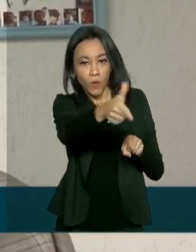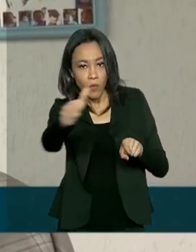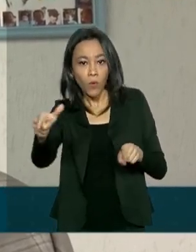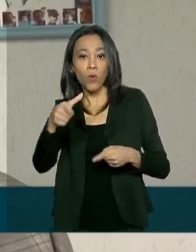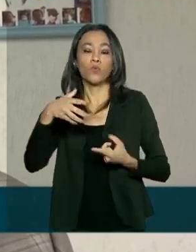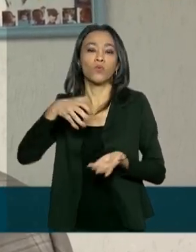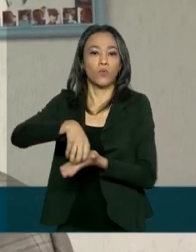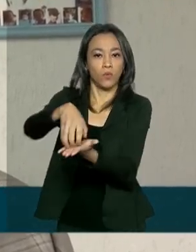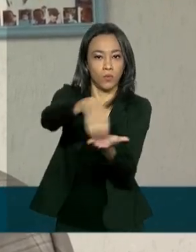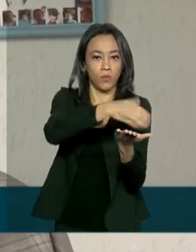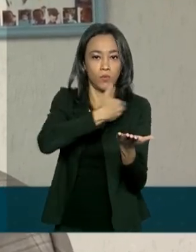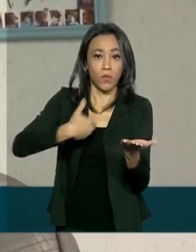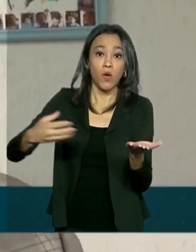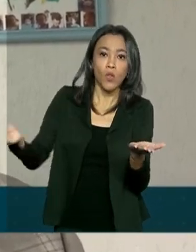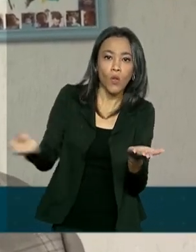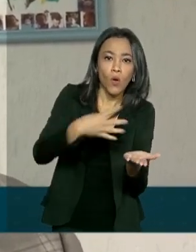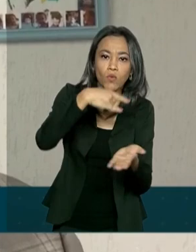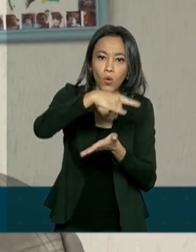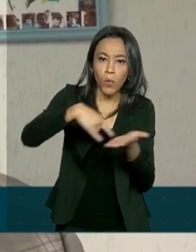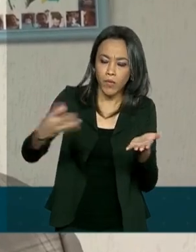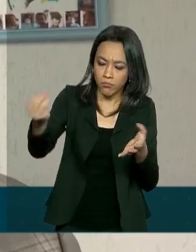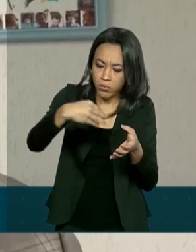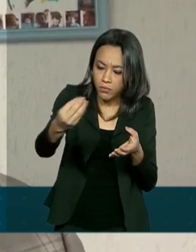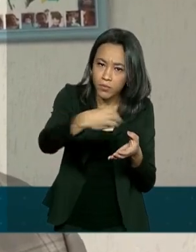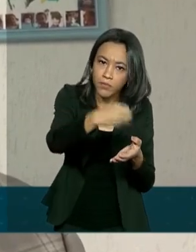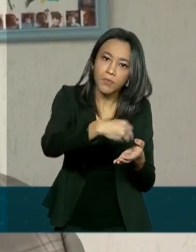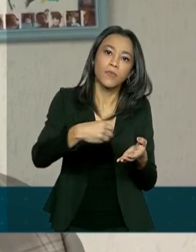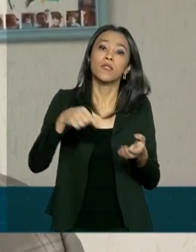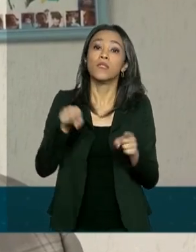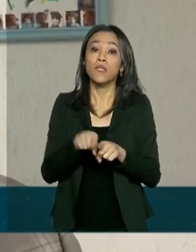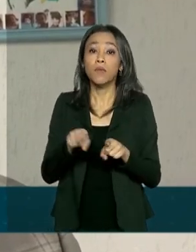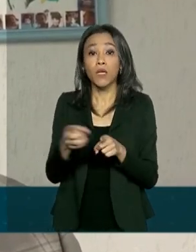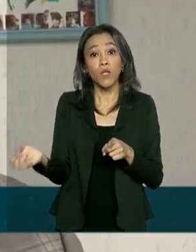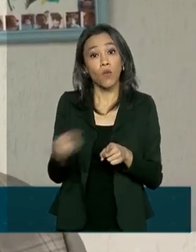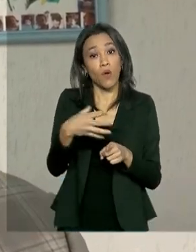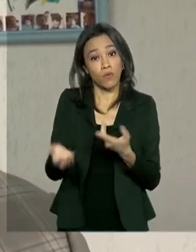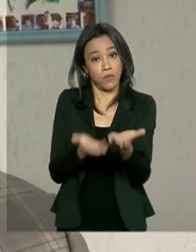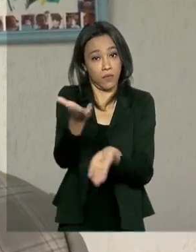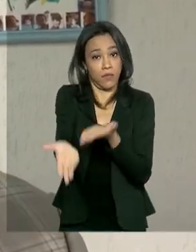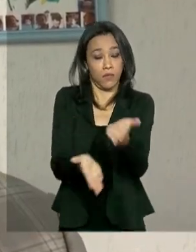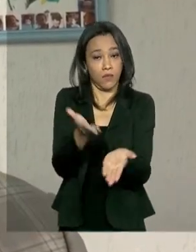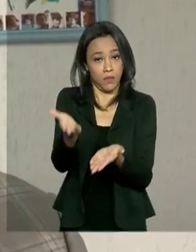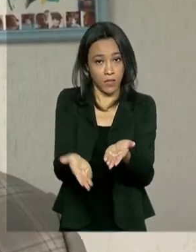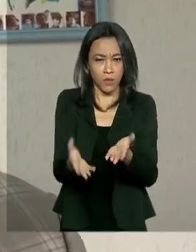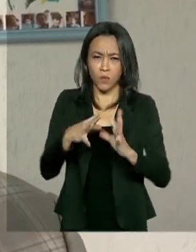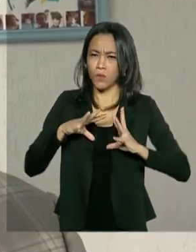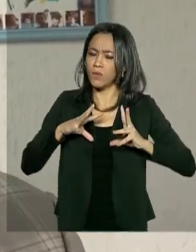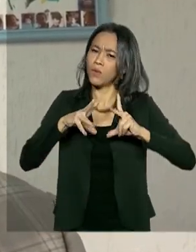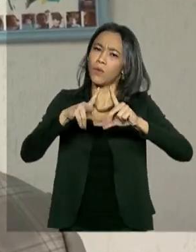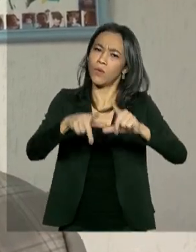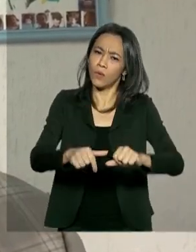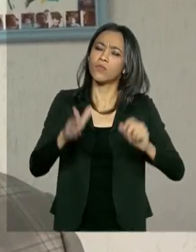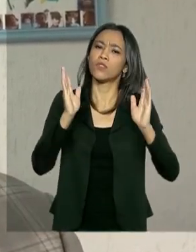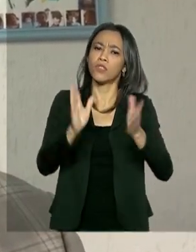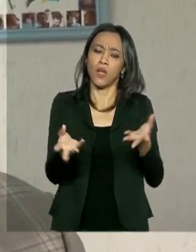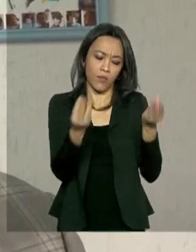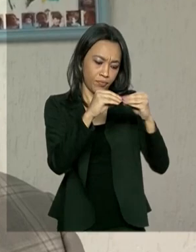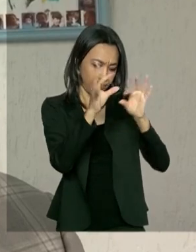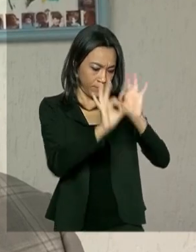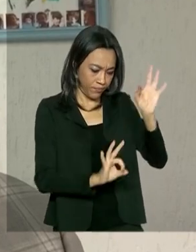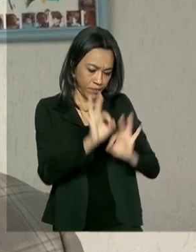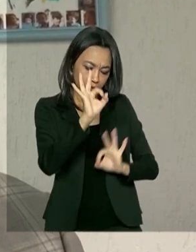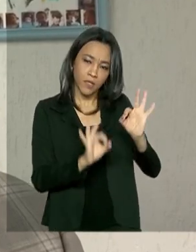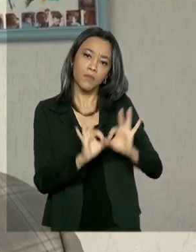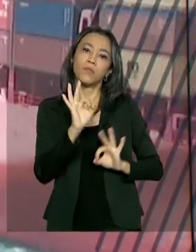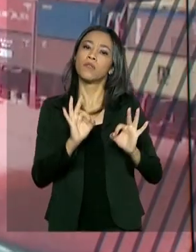para que haja a inclusão de novos documentos e a disponibilização, óbvio, de novos serviços, estão todas no planejamento da evolução